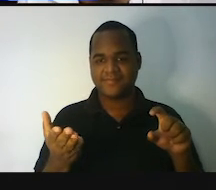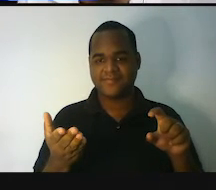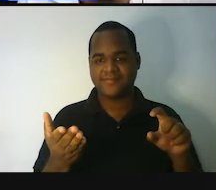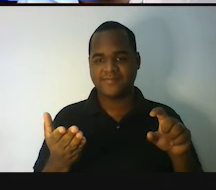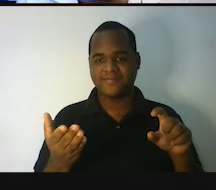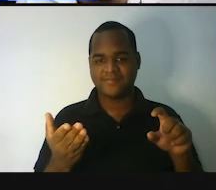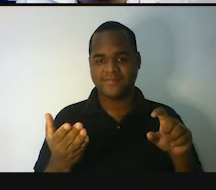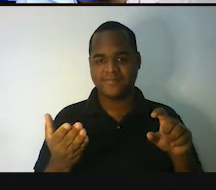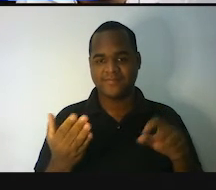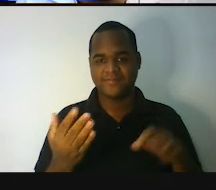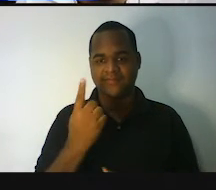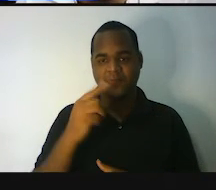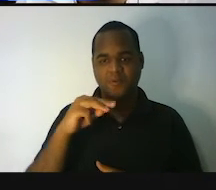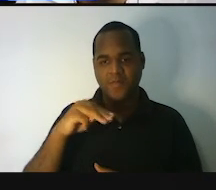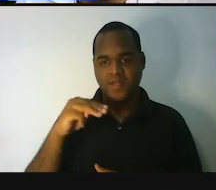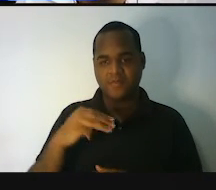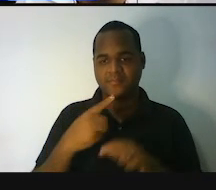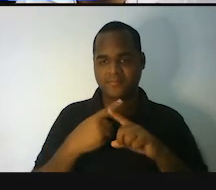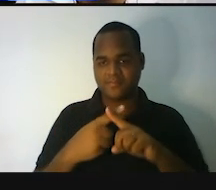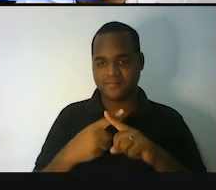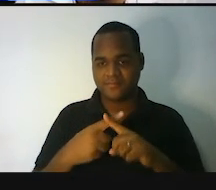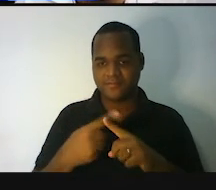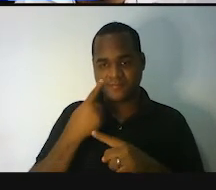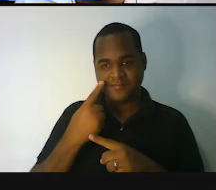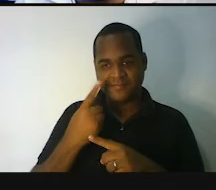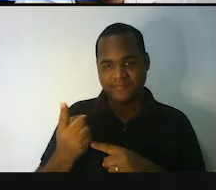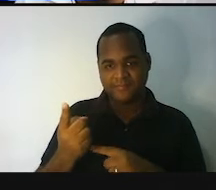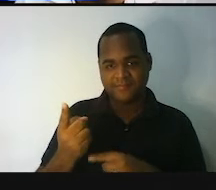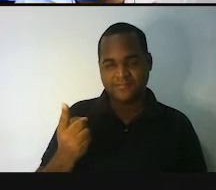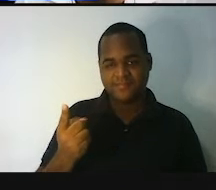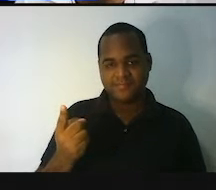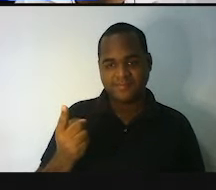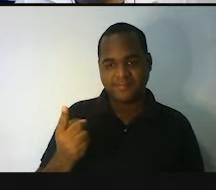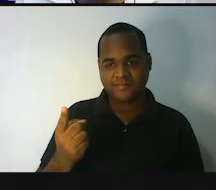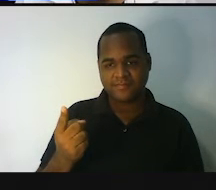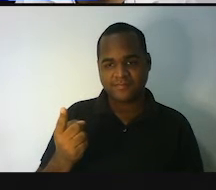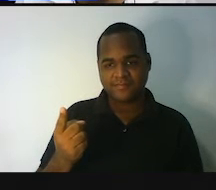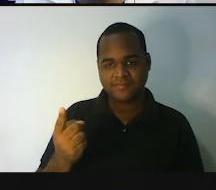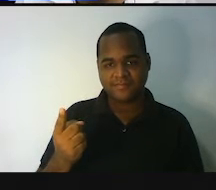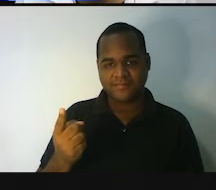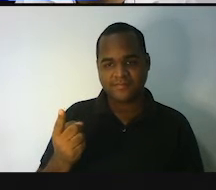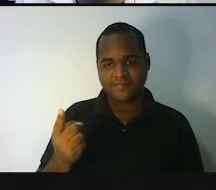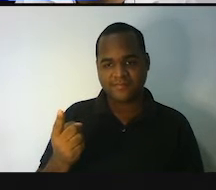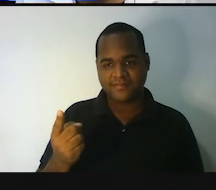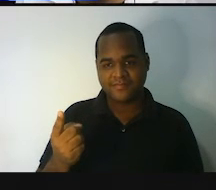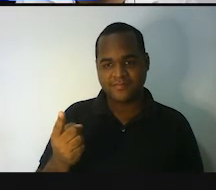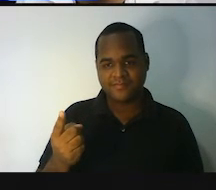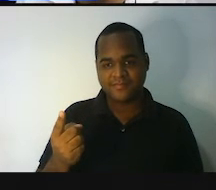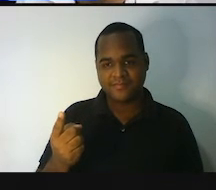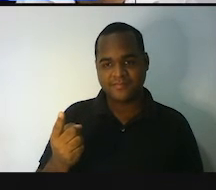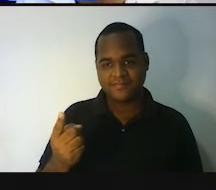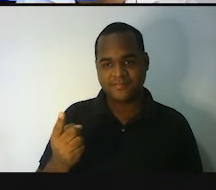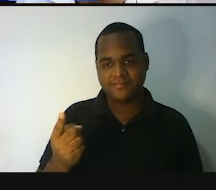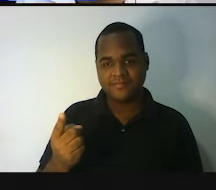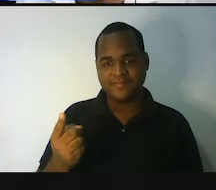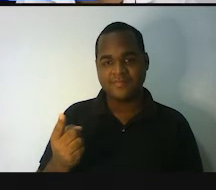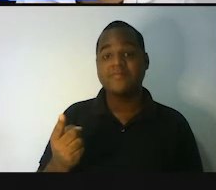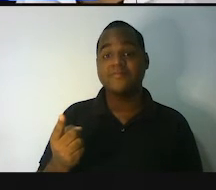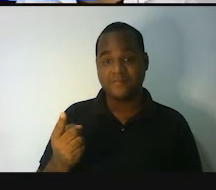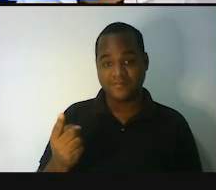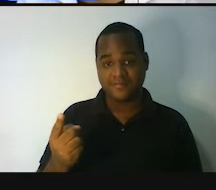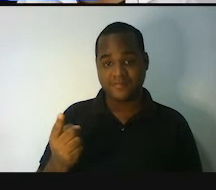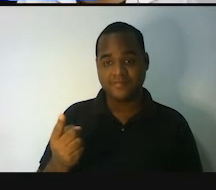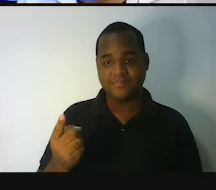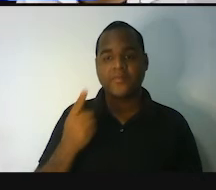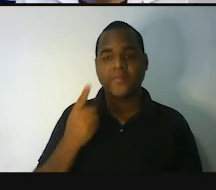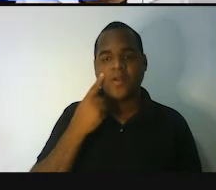Um metro, esse pontinho é o vezes. Um metro, pontinho vezes, um metro. Aí